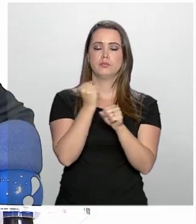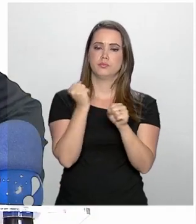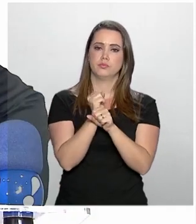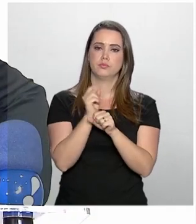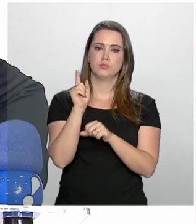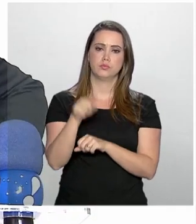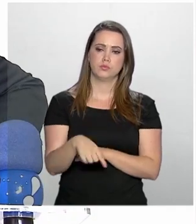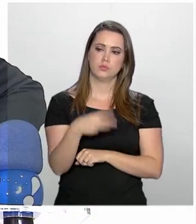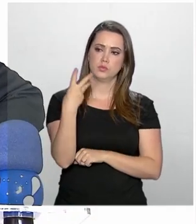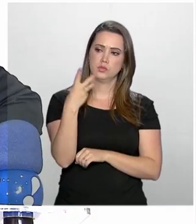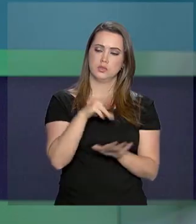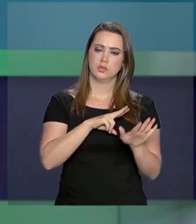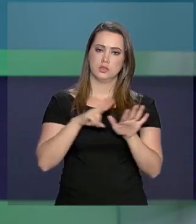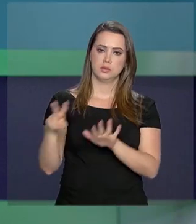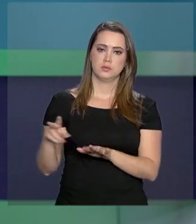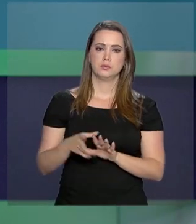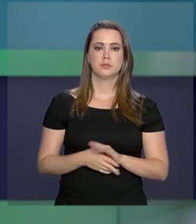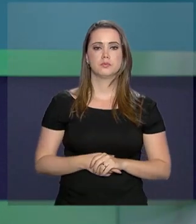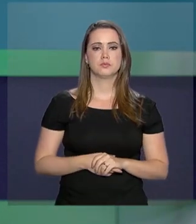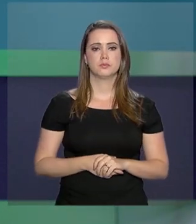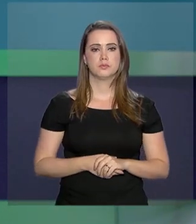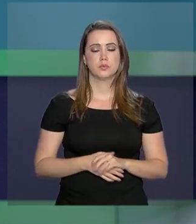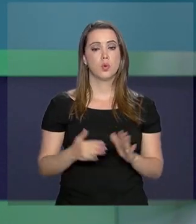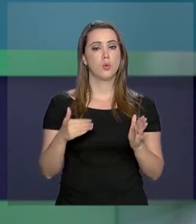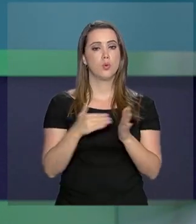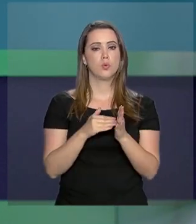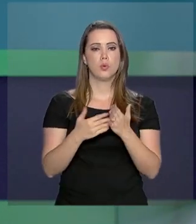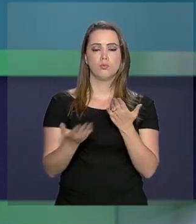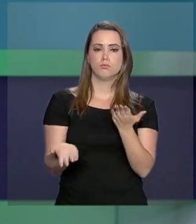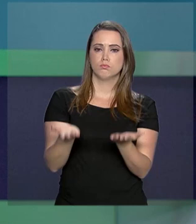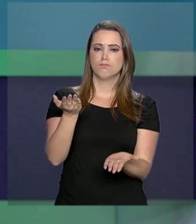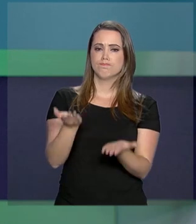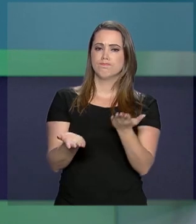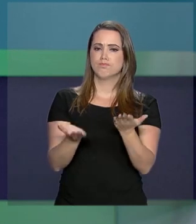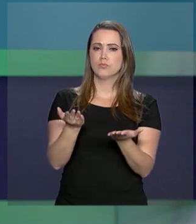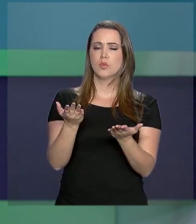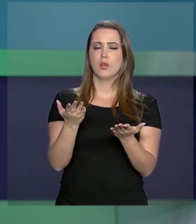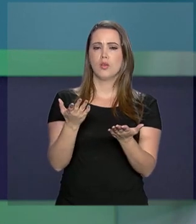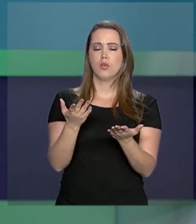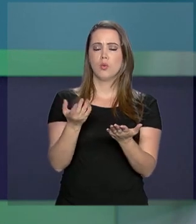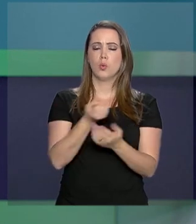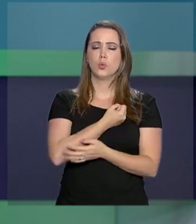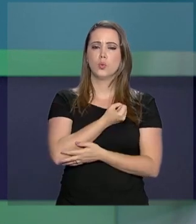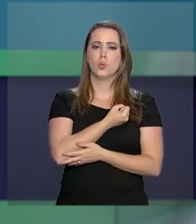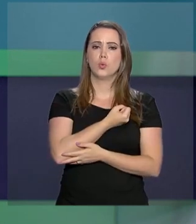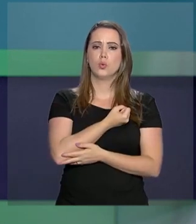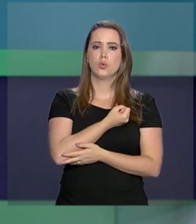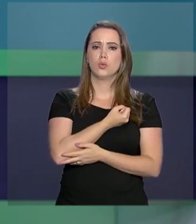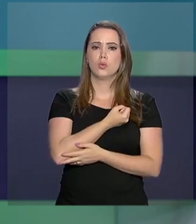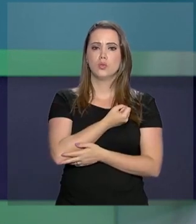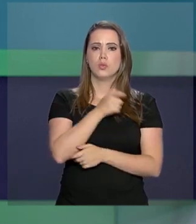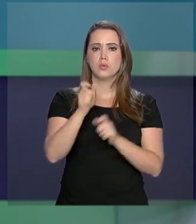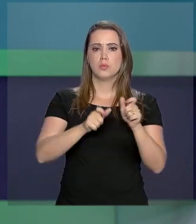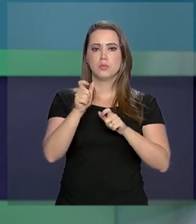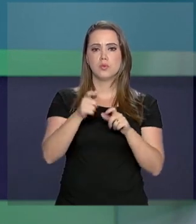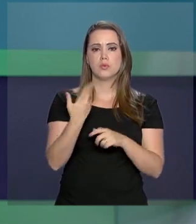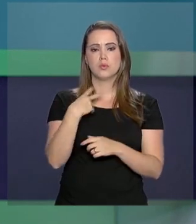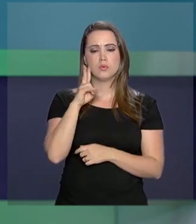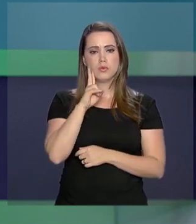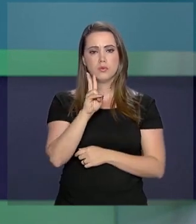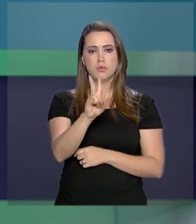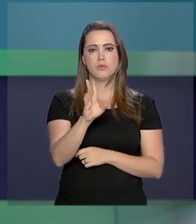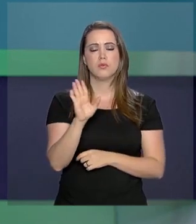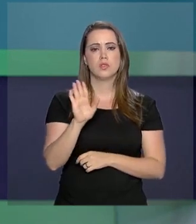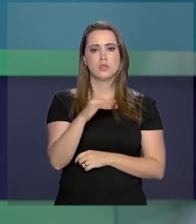é de três semanas. O último balanço divulgado sobre a busca das vítimas confirma a